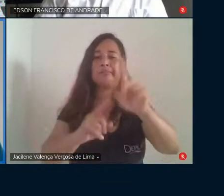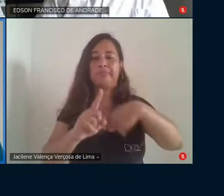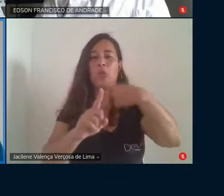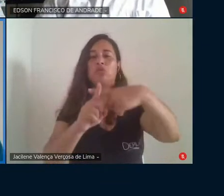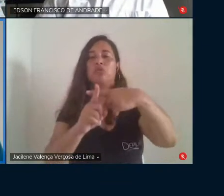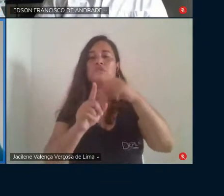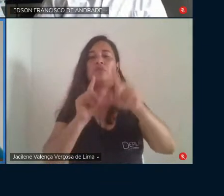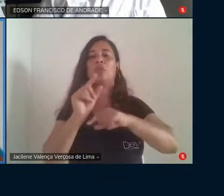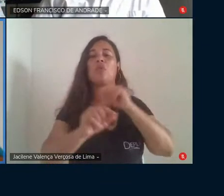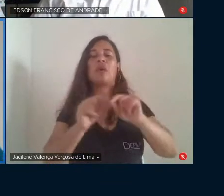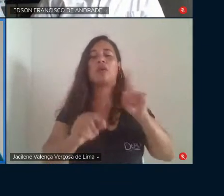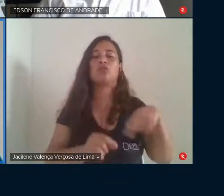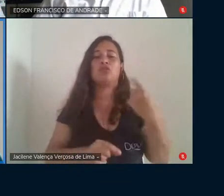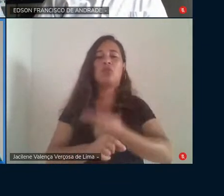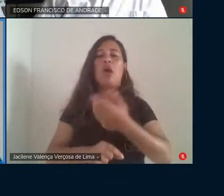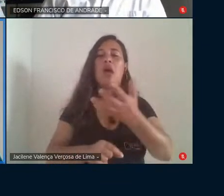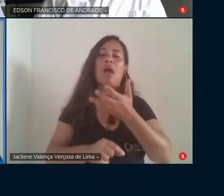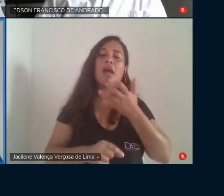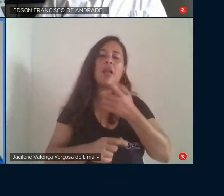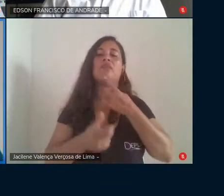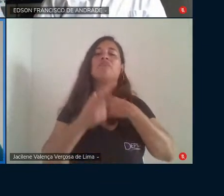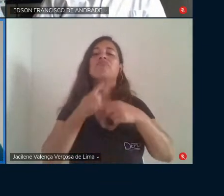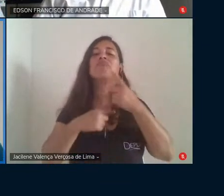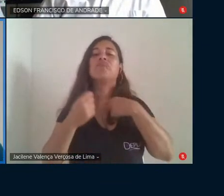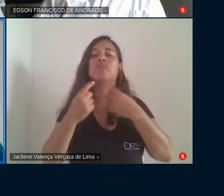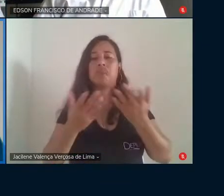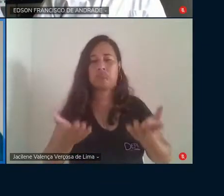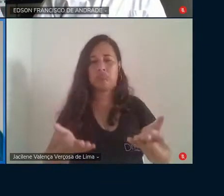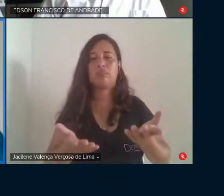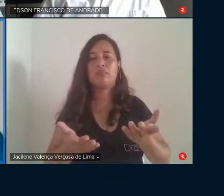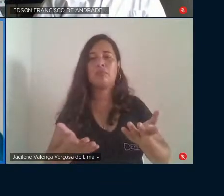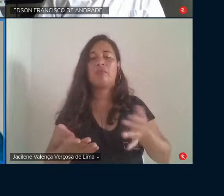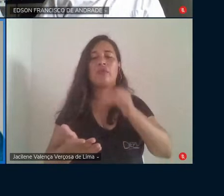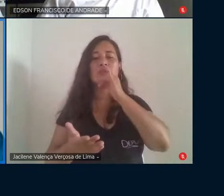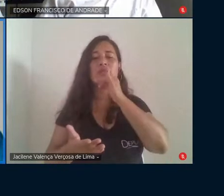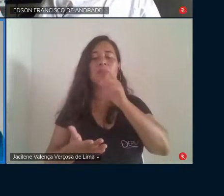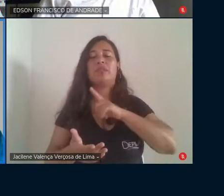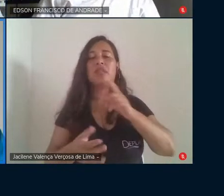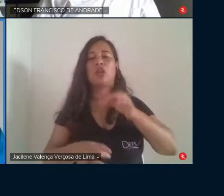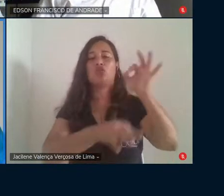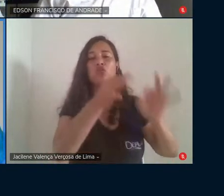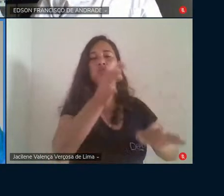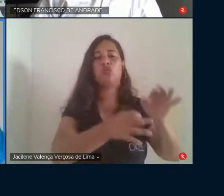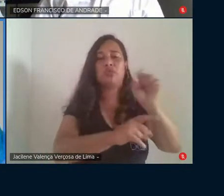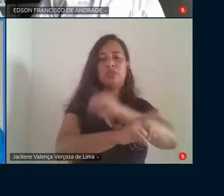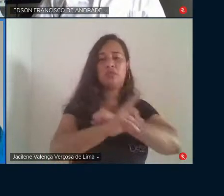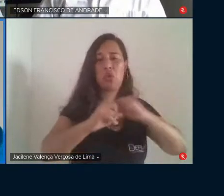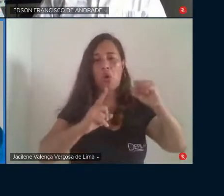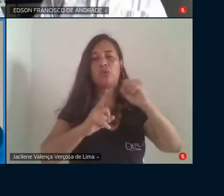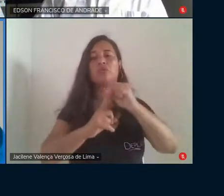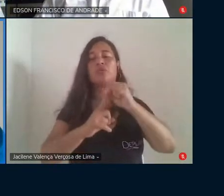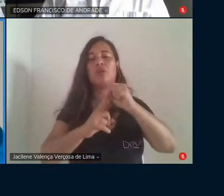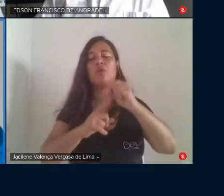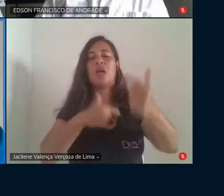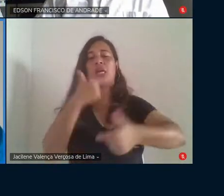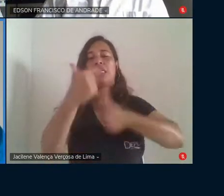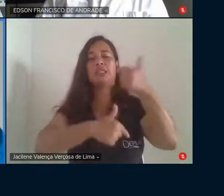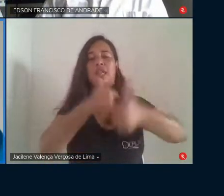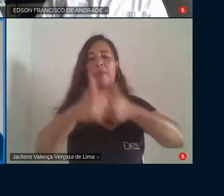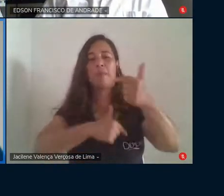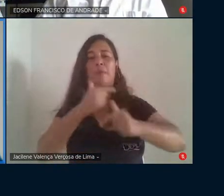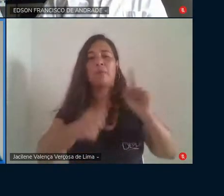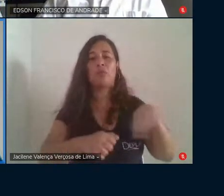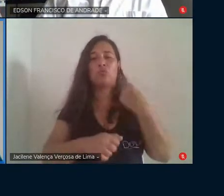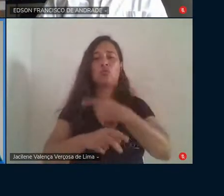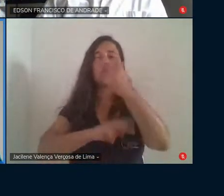nós queremos, né, e desejamos quando tratamos de justiça social, de trabalhar para que o nosso